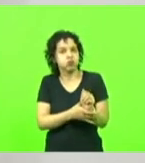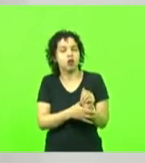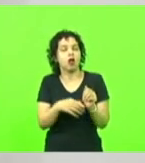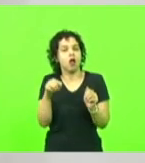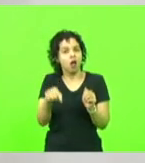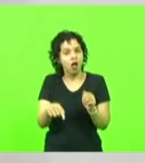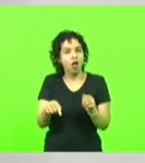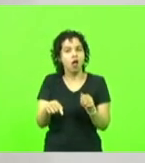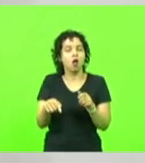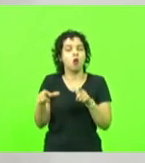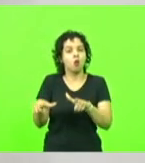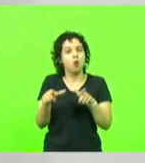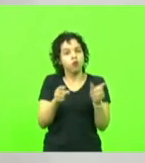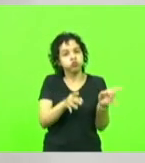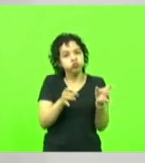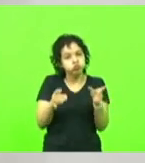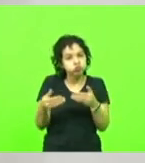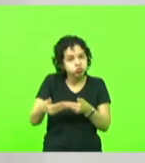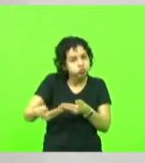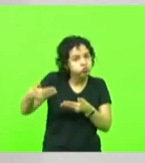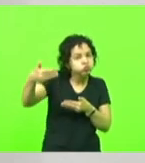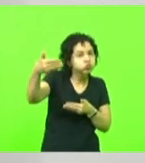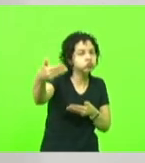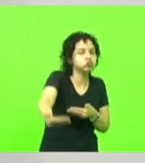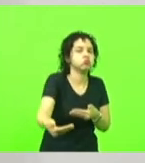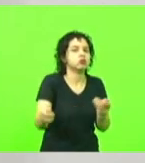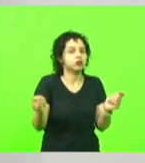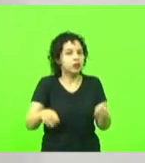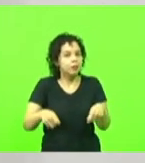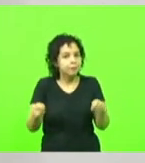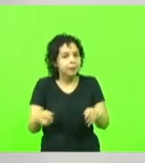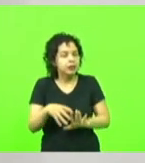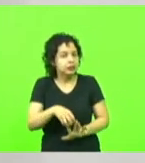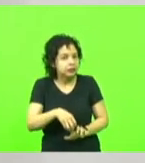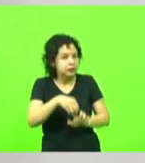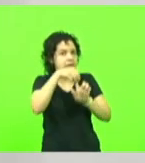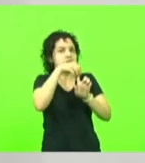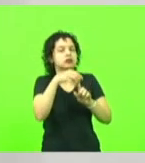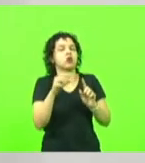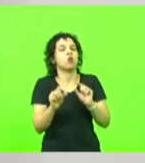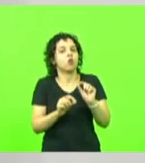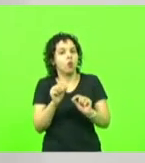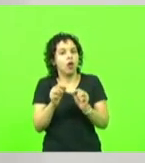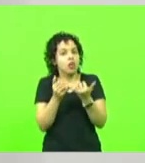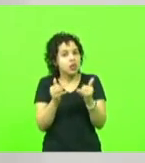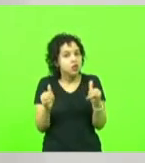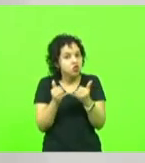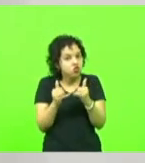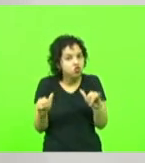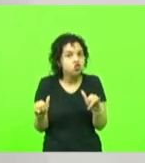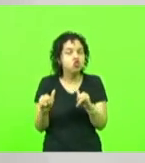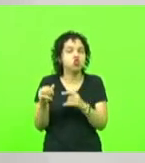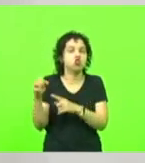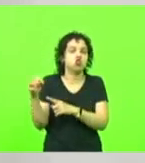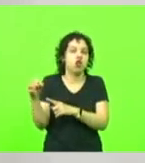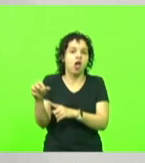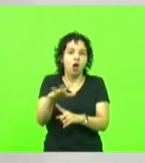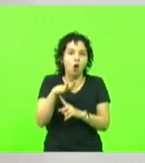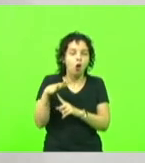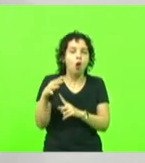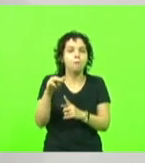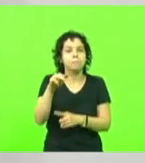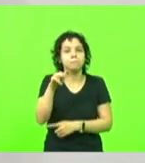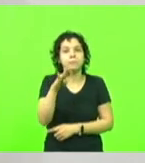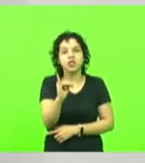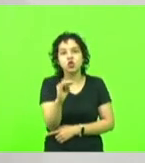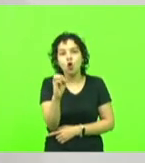médio e longo prazo. além, é claro, de destacar a energia eólica da biomassa e diversas outras energias